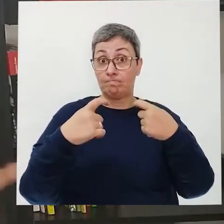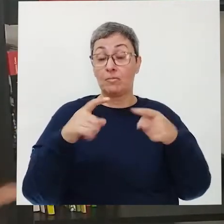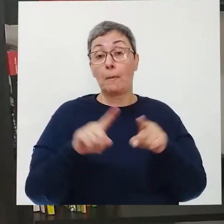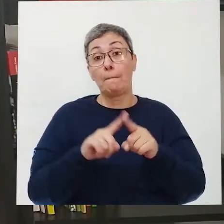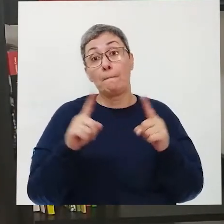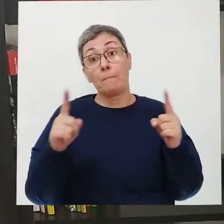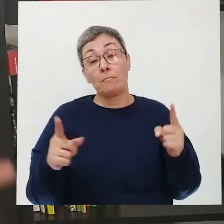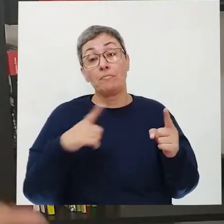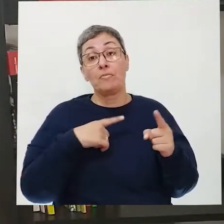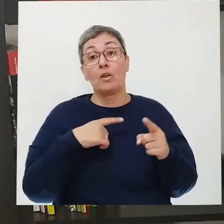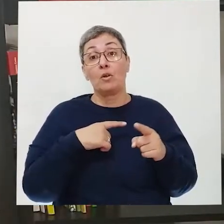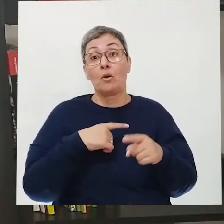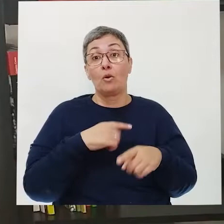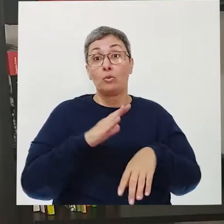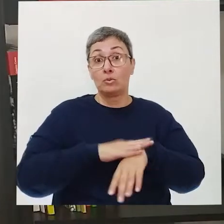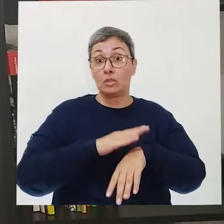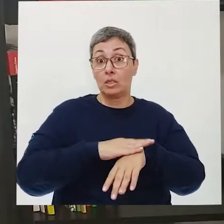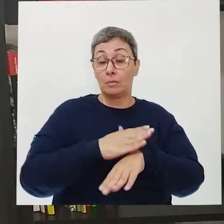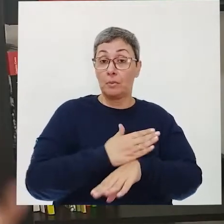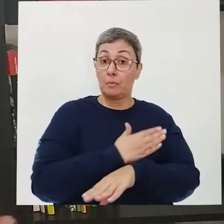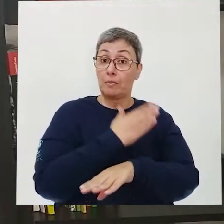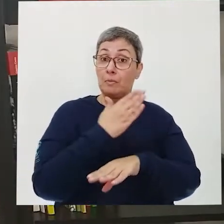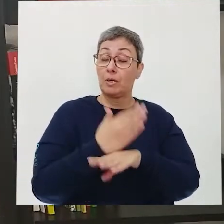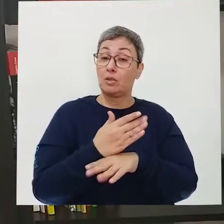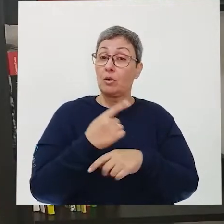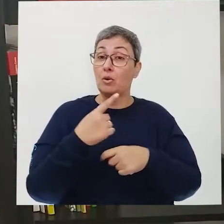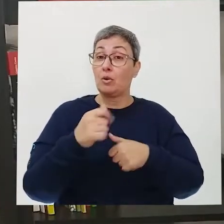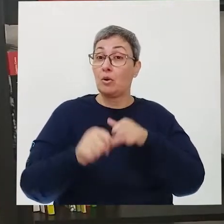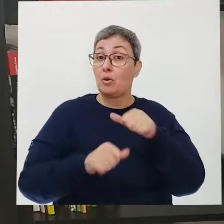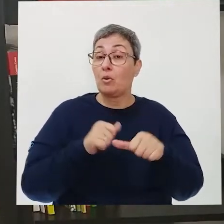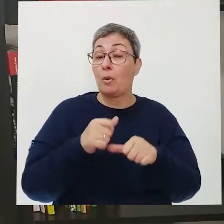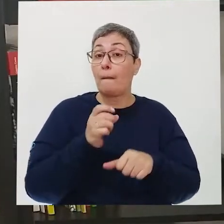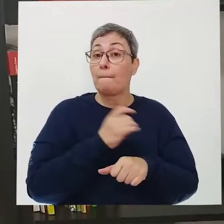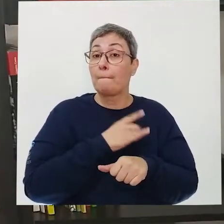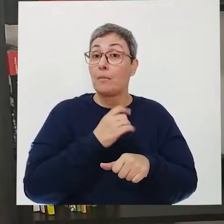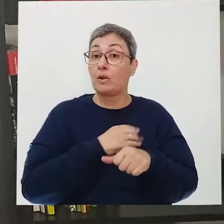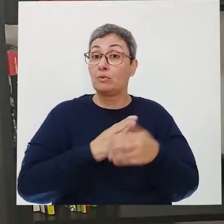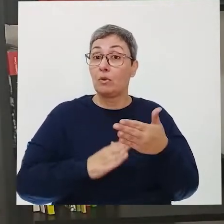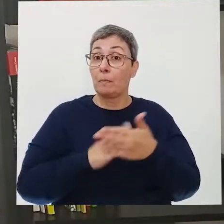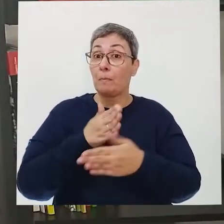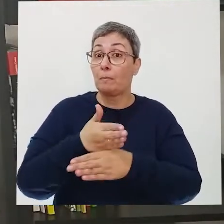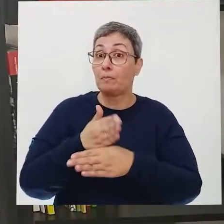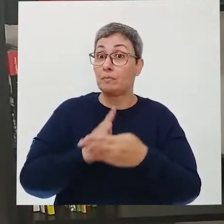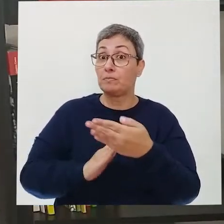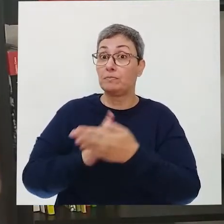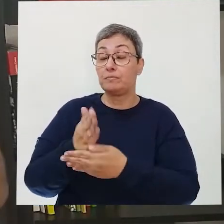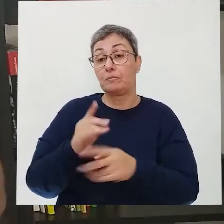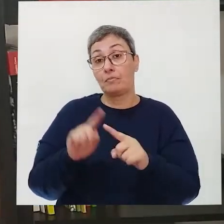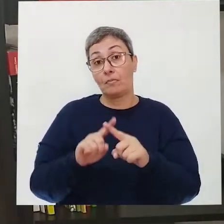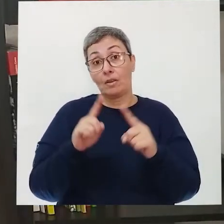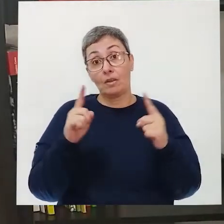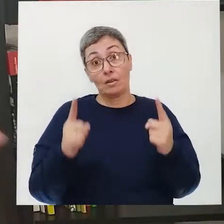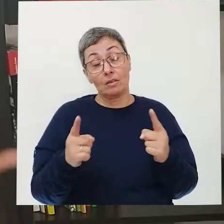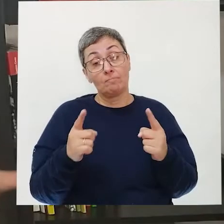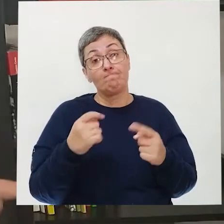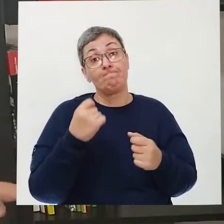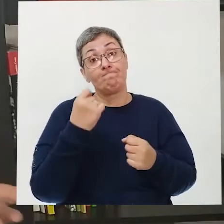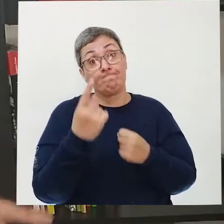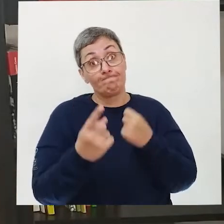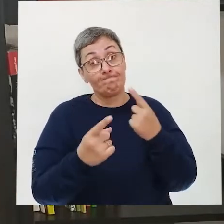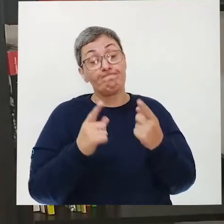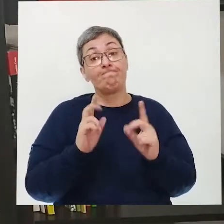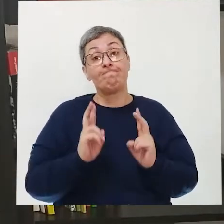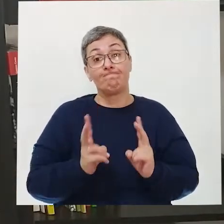Mas aí o tempo passou, né? Alguns medos, eles vão sendo superados. Porém, alguns